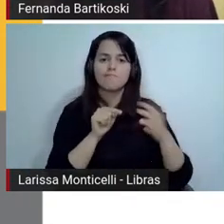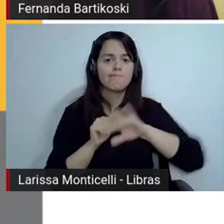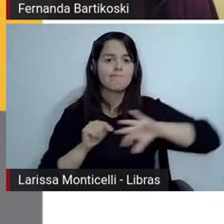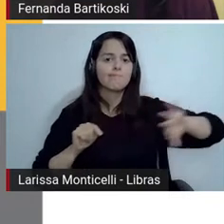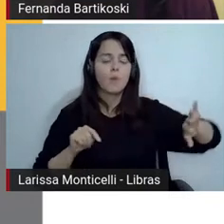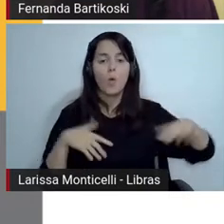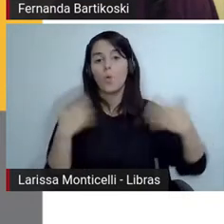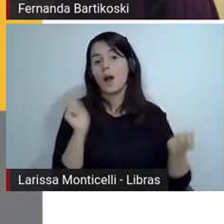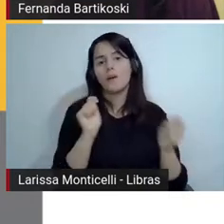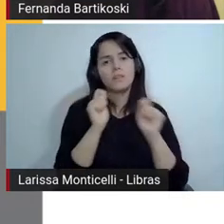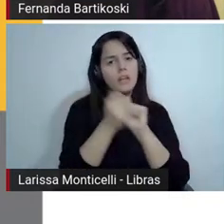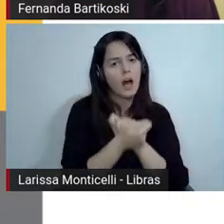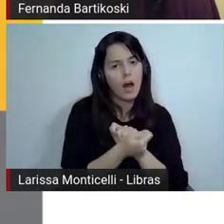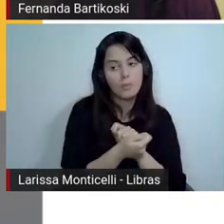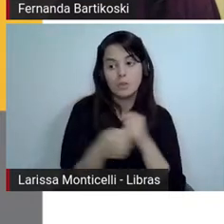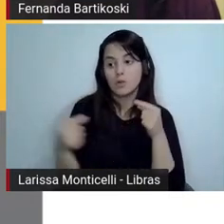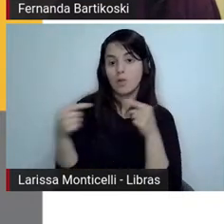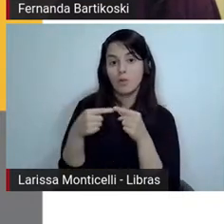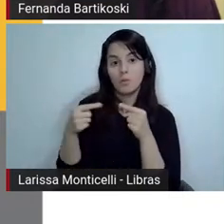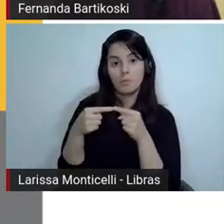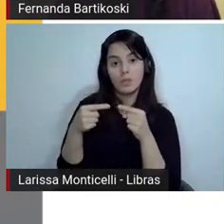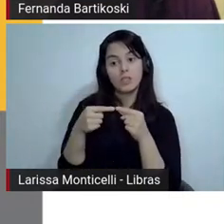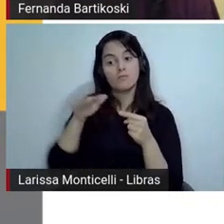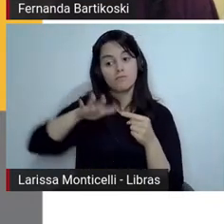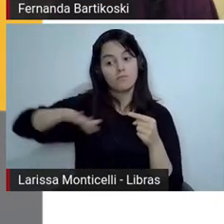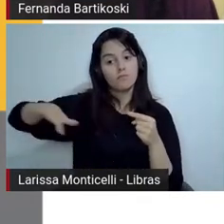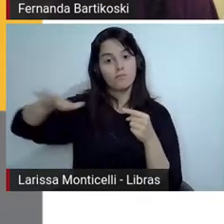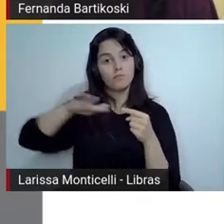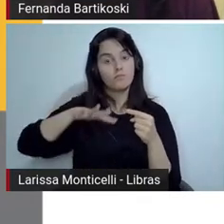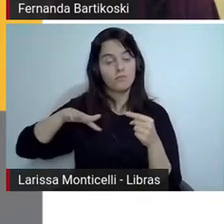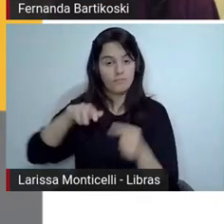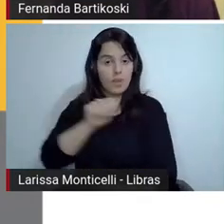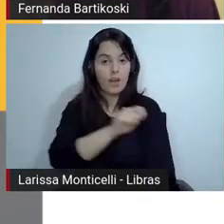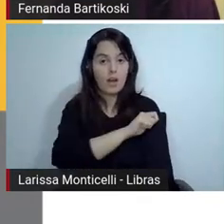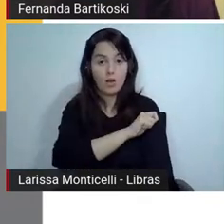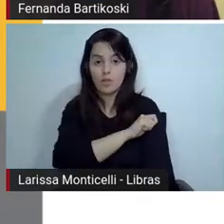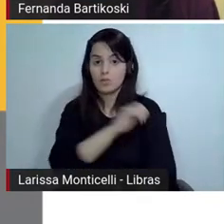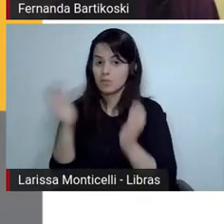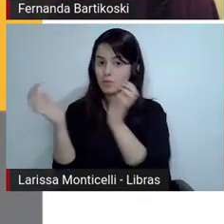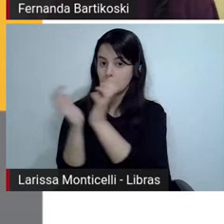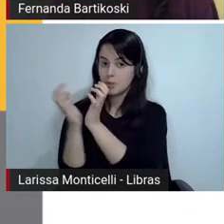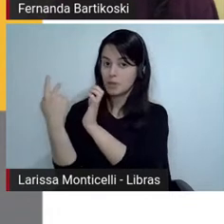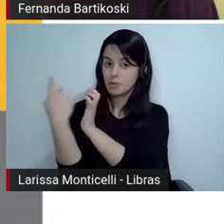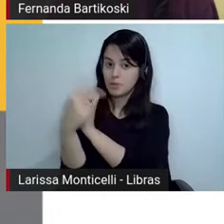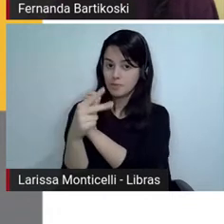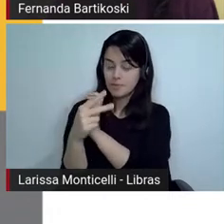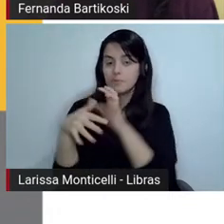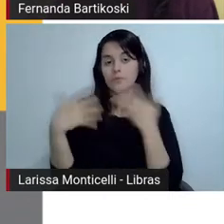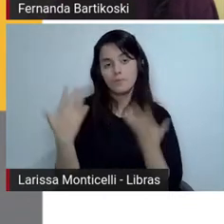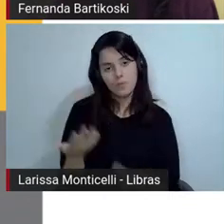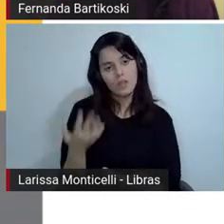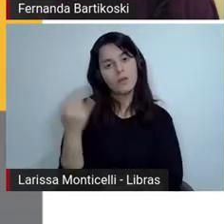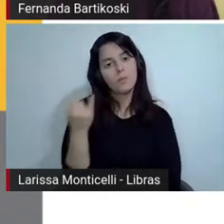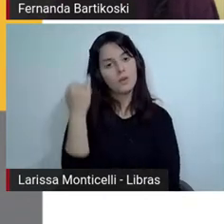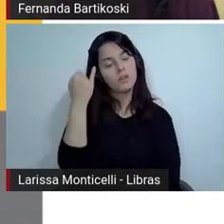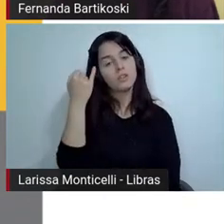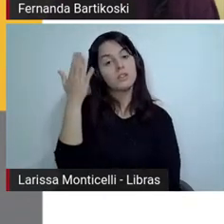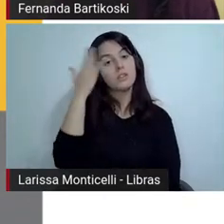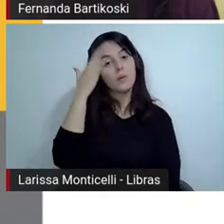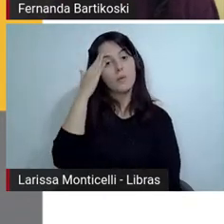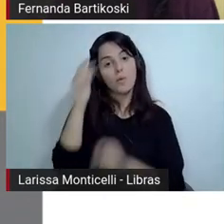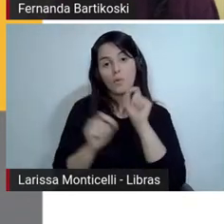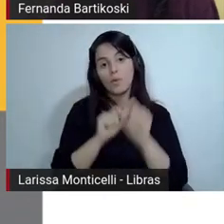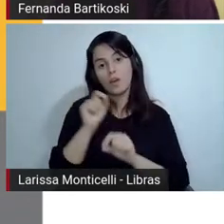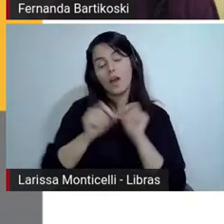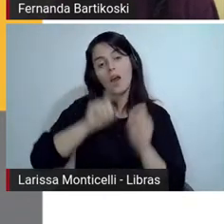para o contexto né da sua turma então é importante a gente saber que são sugestões aqui né e que